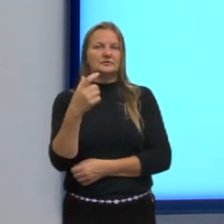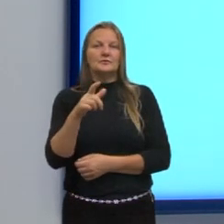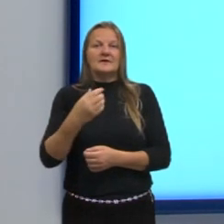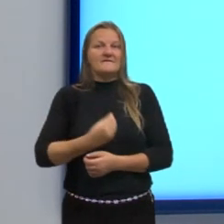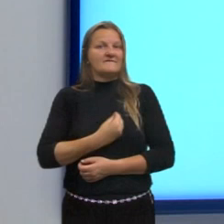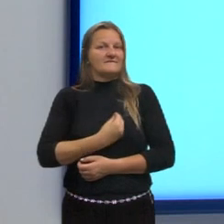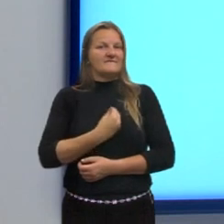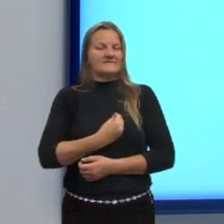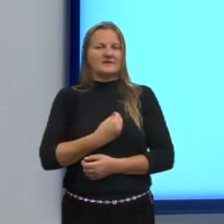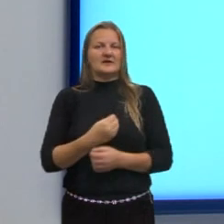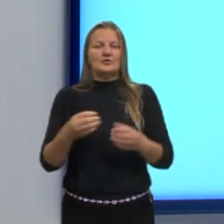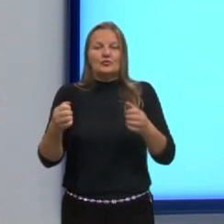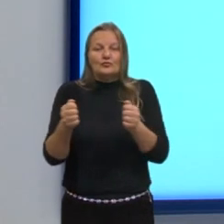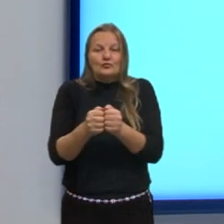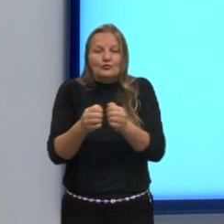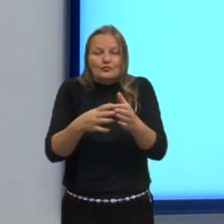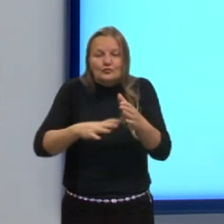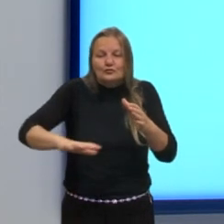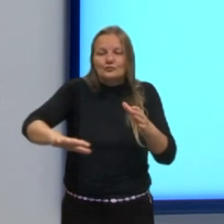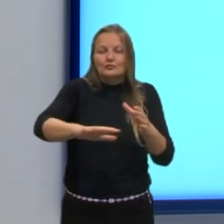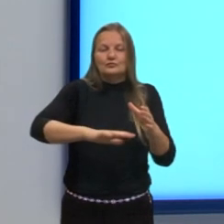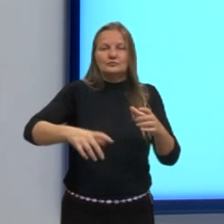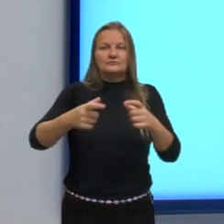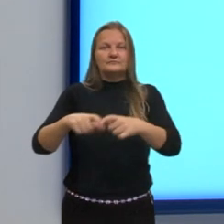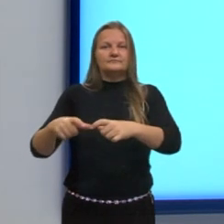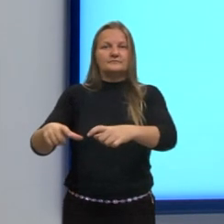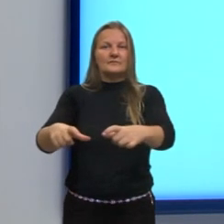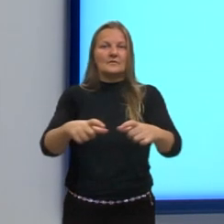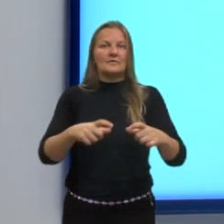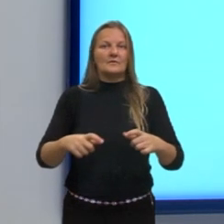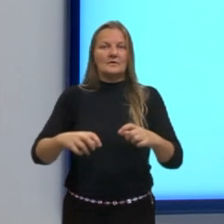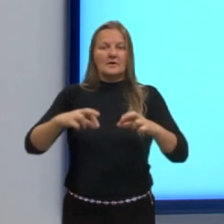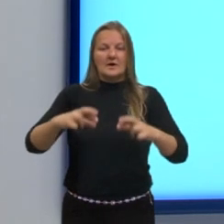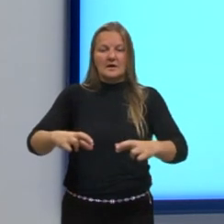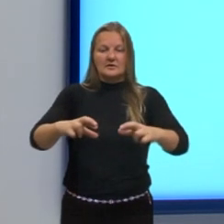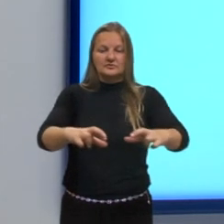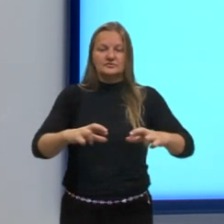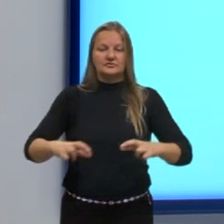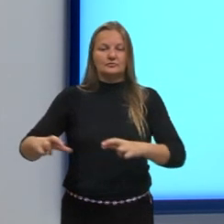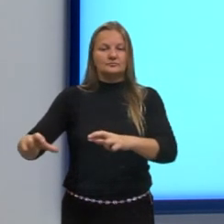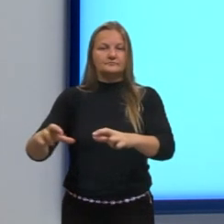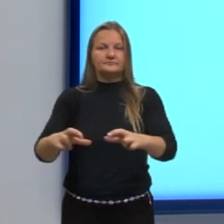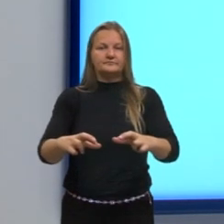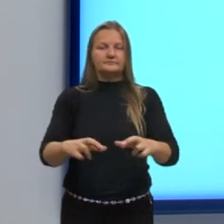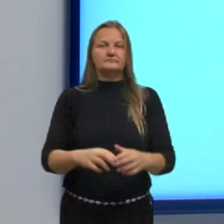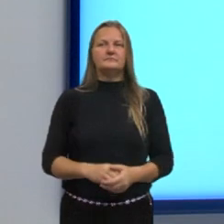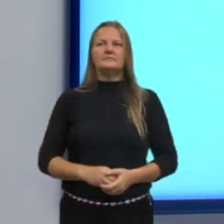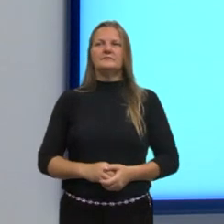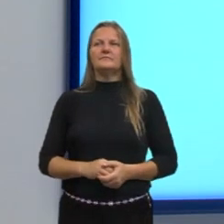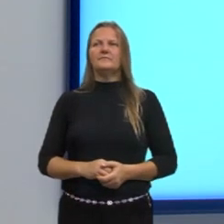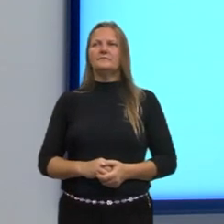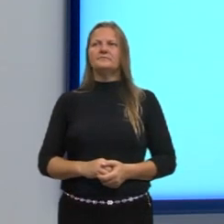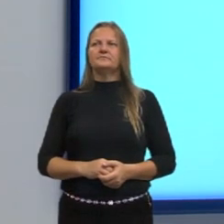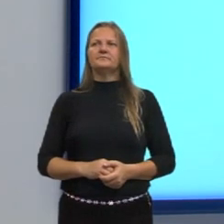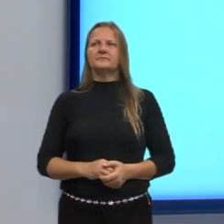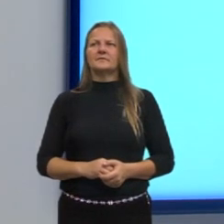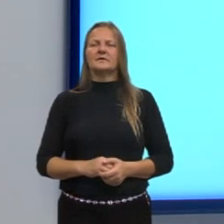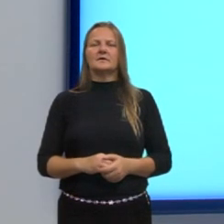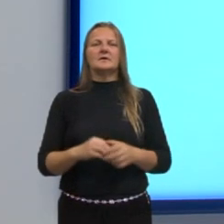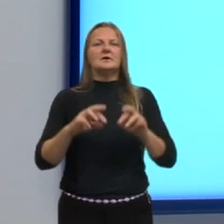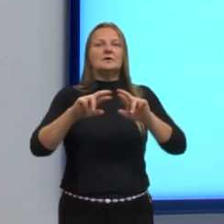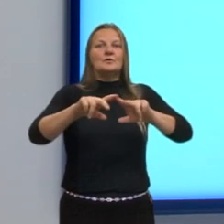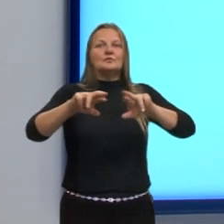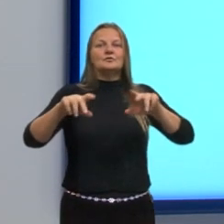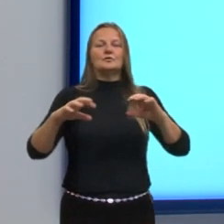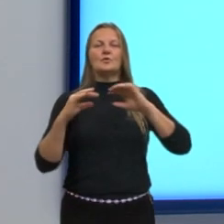tudo habitando num local, numa determinada região. Os ecossistemas, o conjunto de ecossistemas